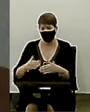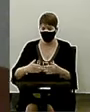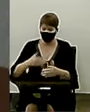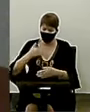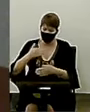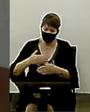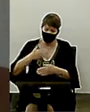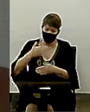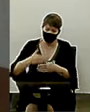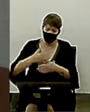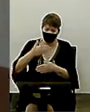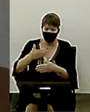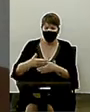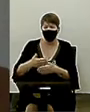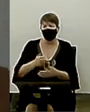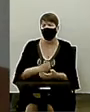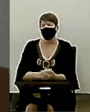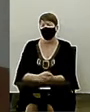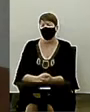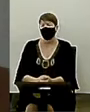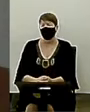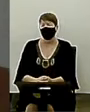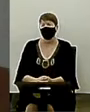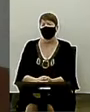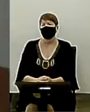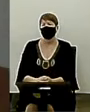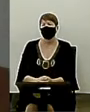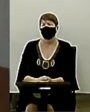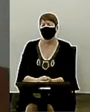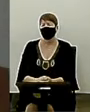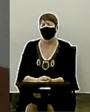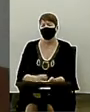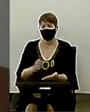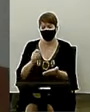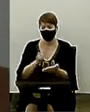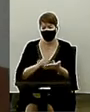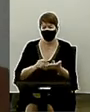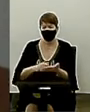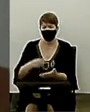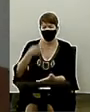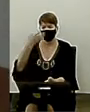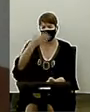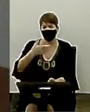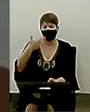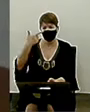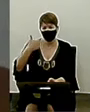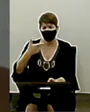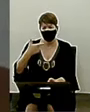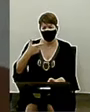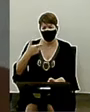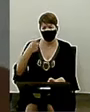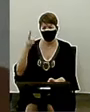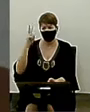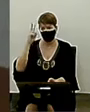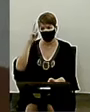Então, publiquei aqui 42 históricos de igrejas até a sua organização.